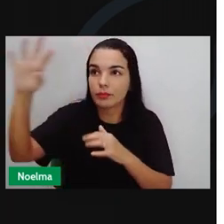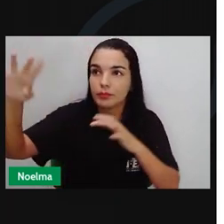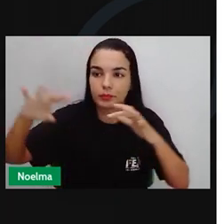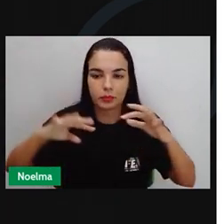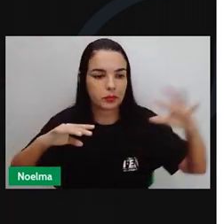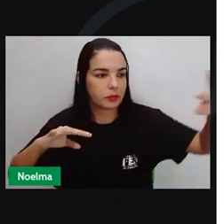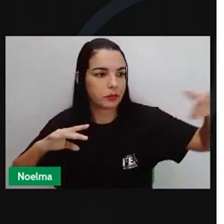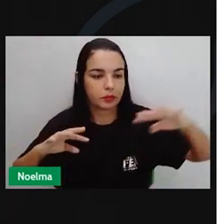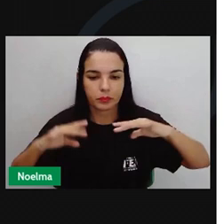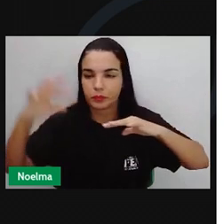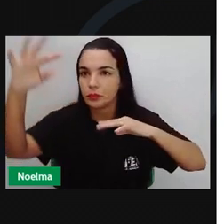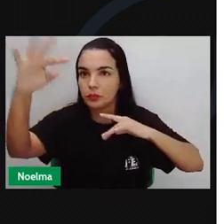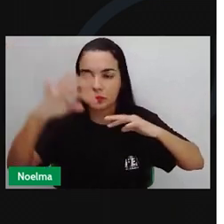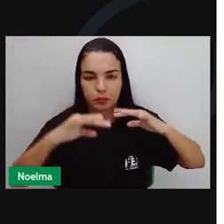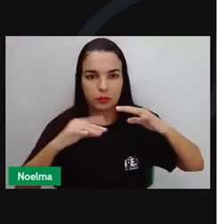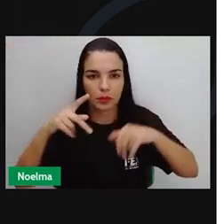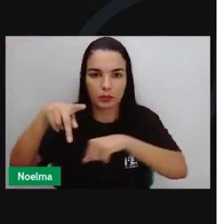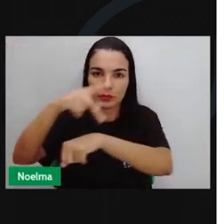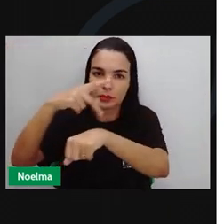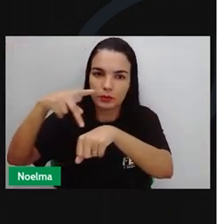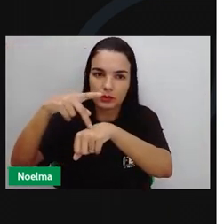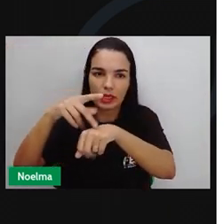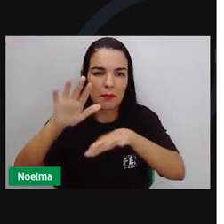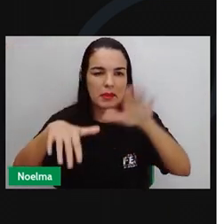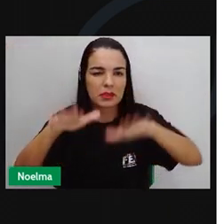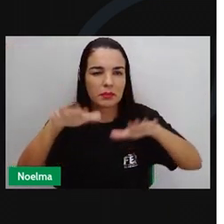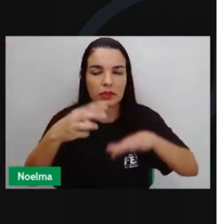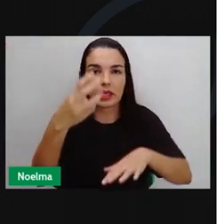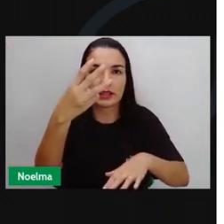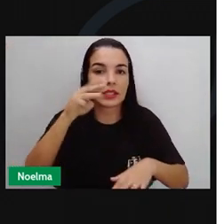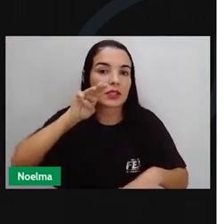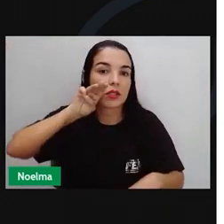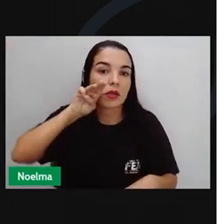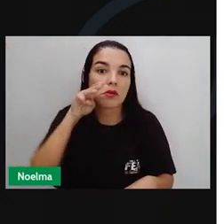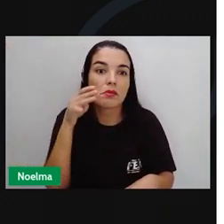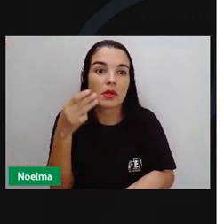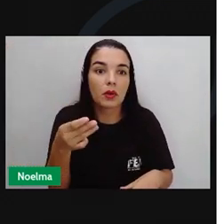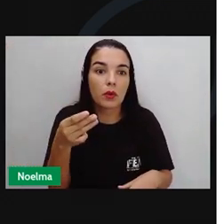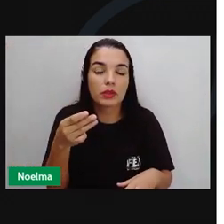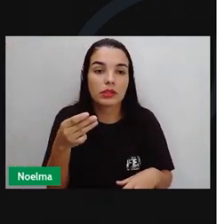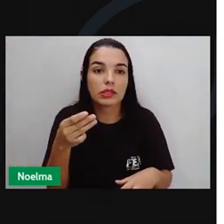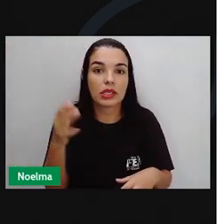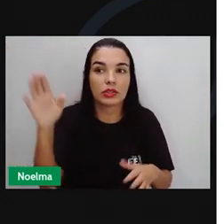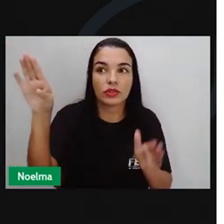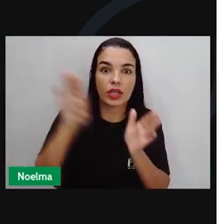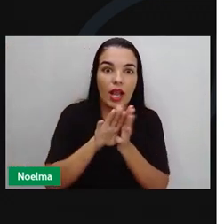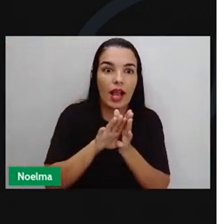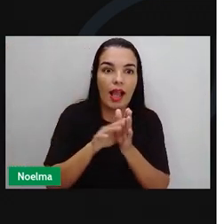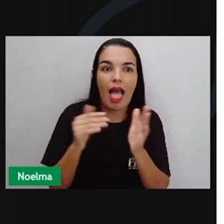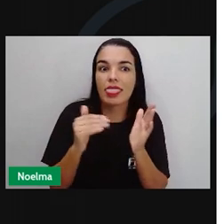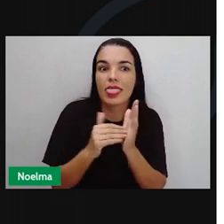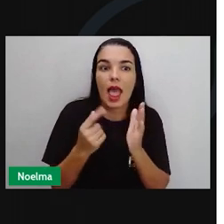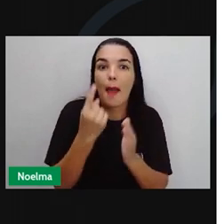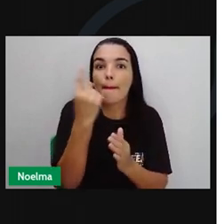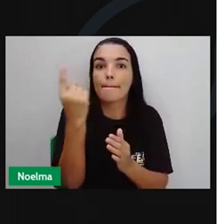Brasil Cerca de 3 milhões de imigrantes entrariam no país até a Primeira Guerra Mundial